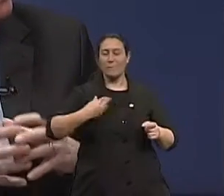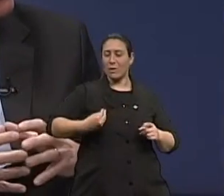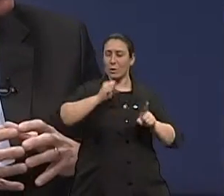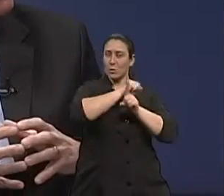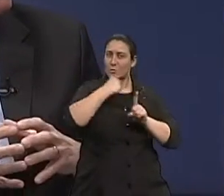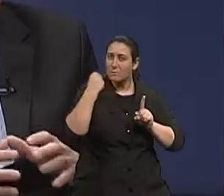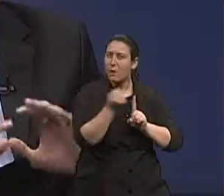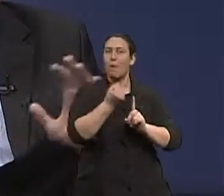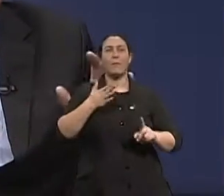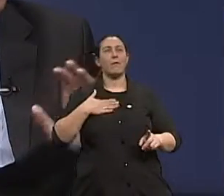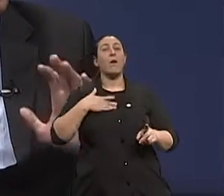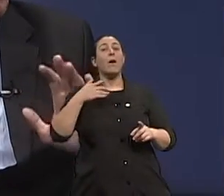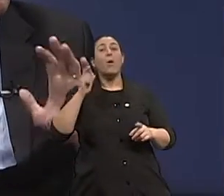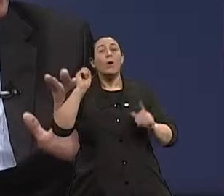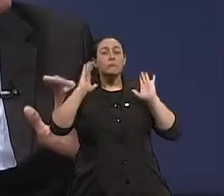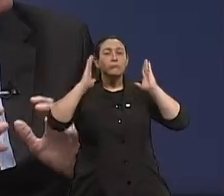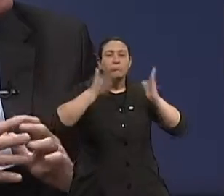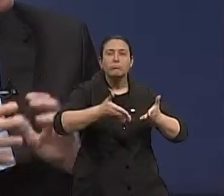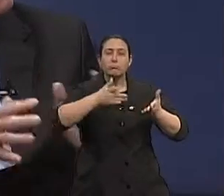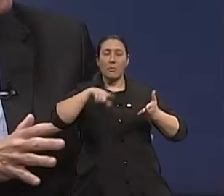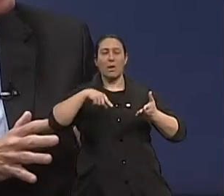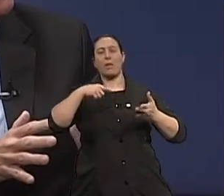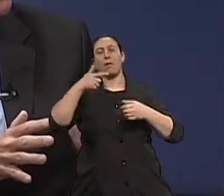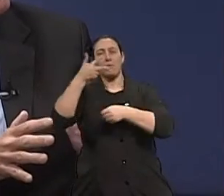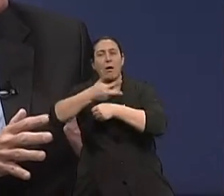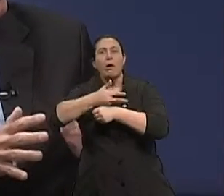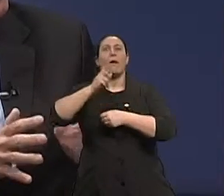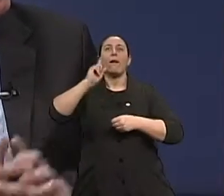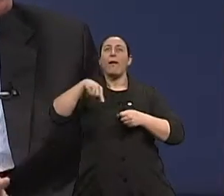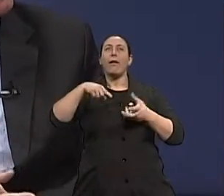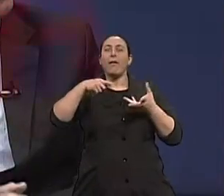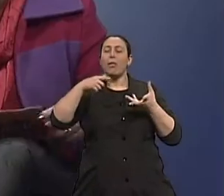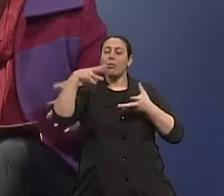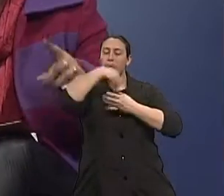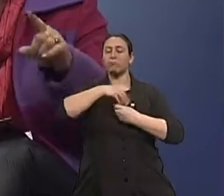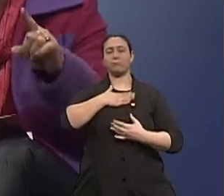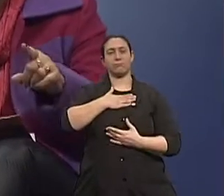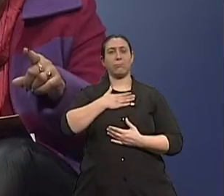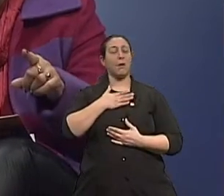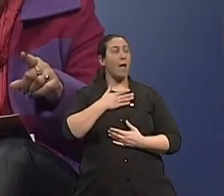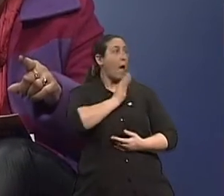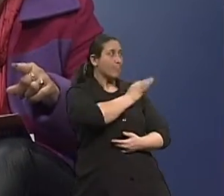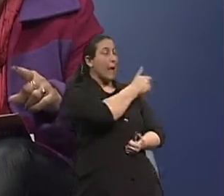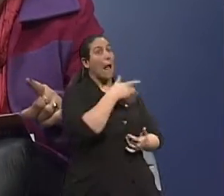geriátrico, é um indicador paupérrimo da idade do indivíduo. Maravilha. Isso aí. Mas não só um pequeno intervalo, não, não